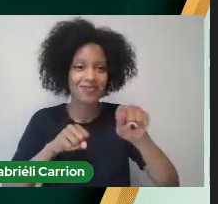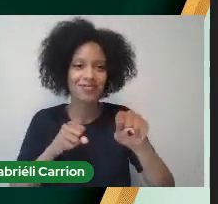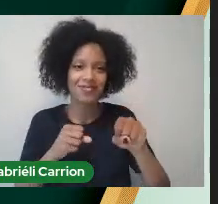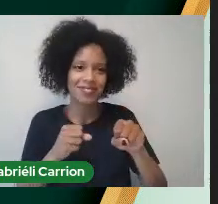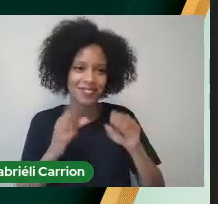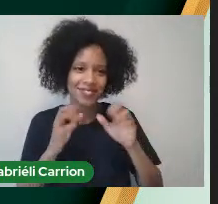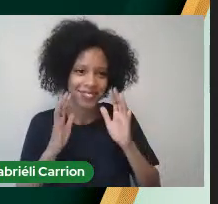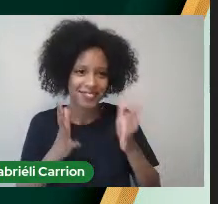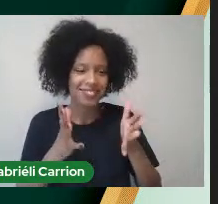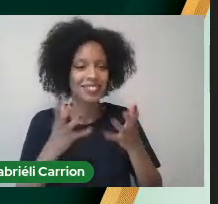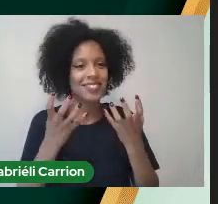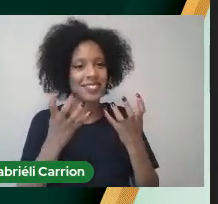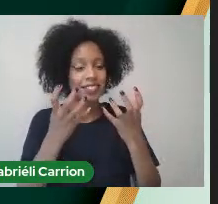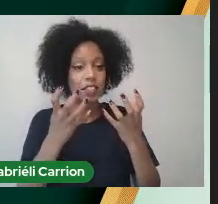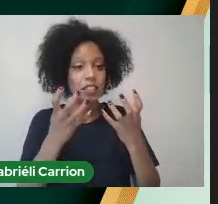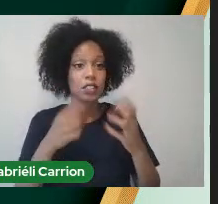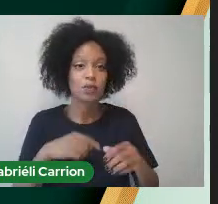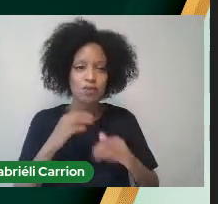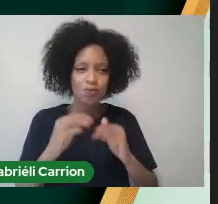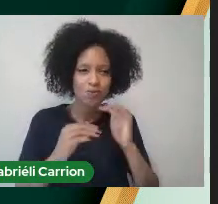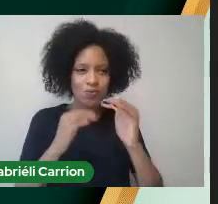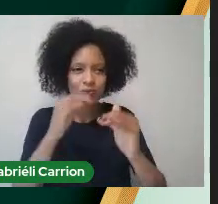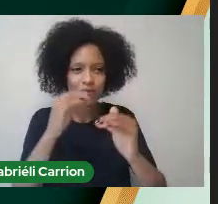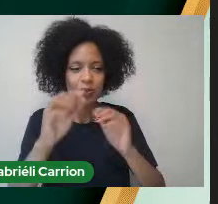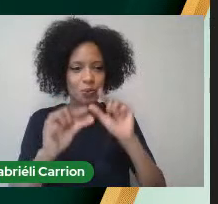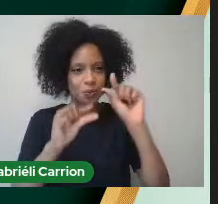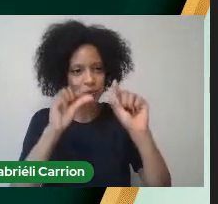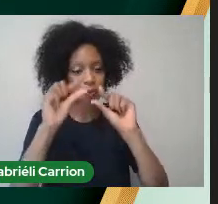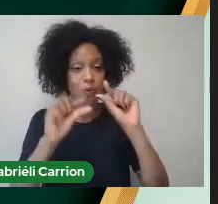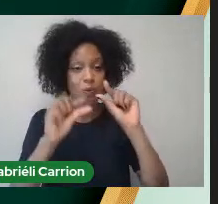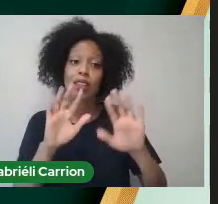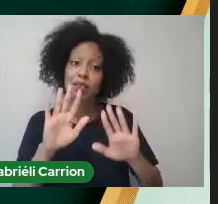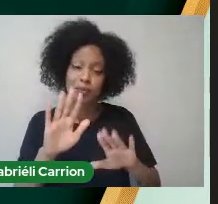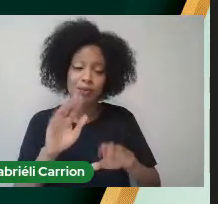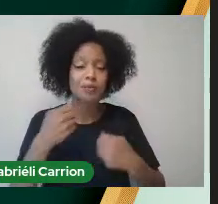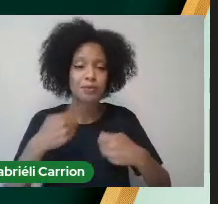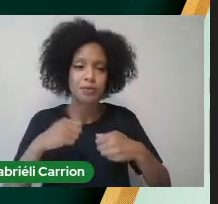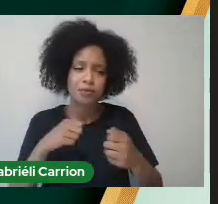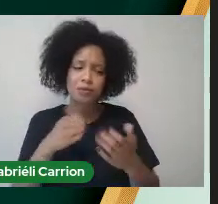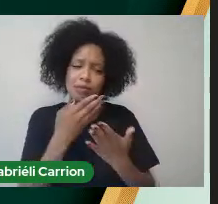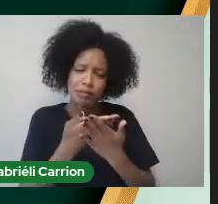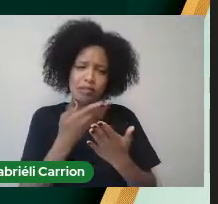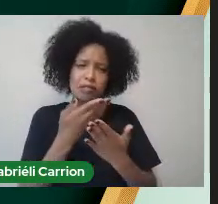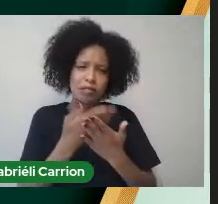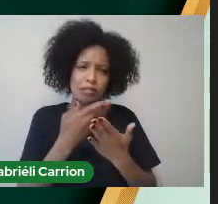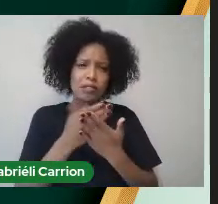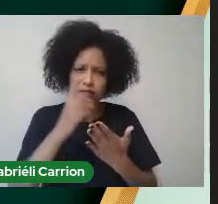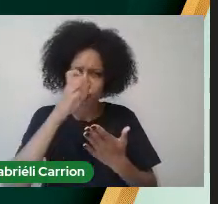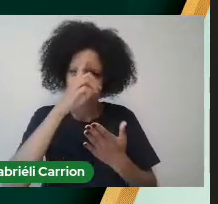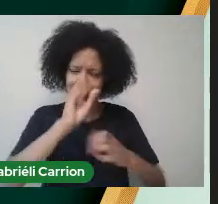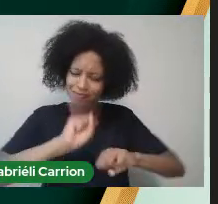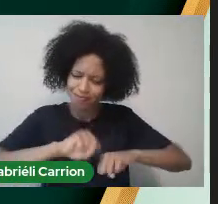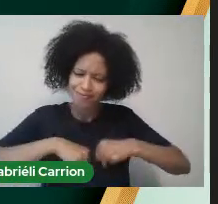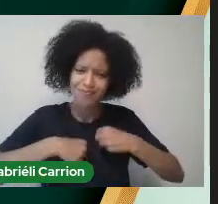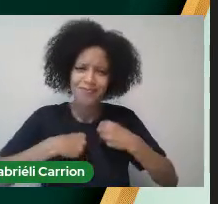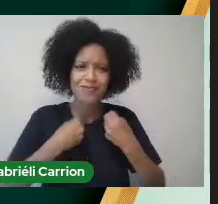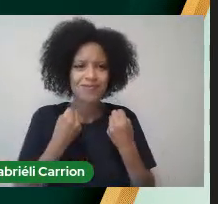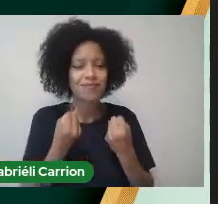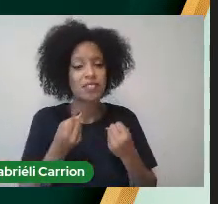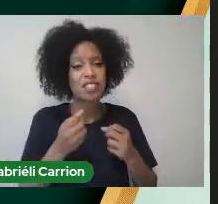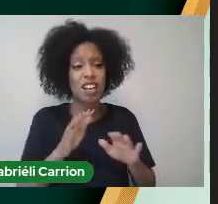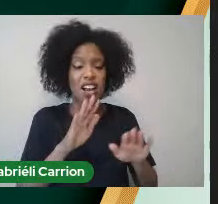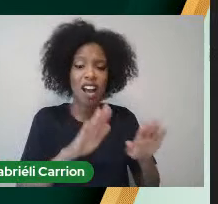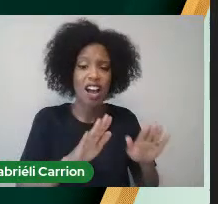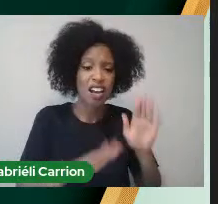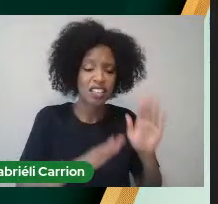Todavia Construir esse adjetivo Custaria Horas e horas De estudo Momentos Que poderíamos Estar junto A nossa família